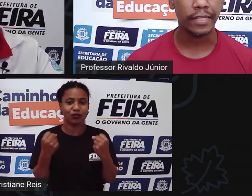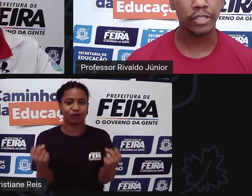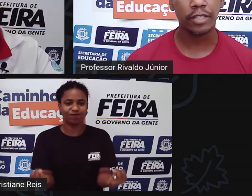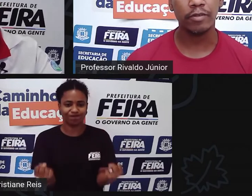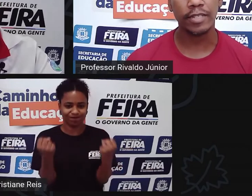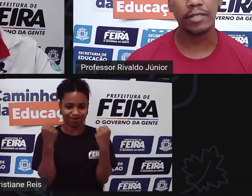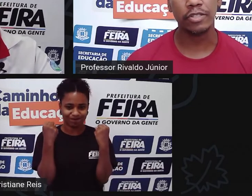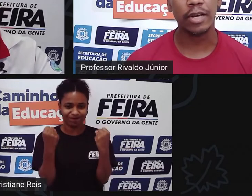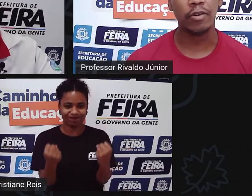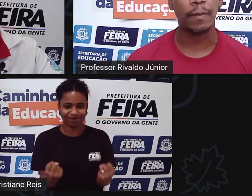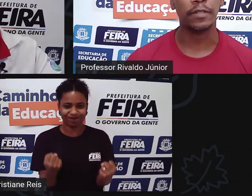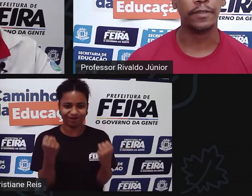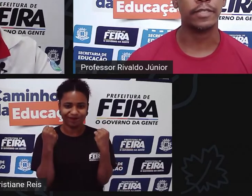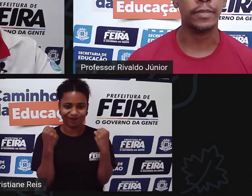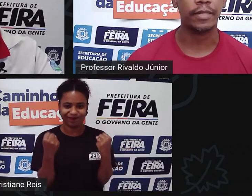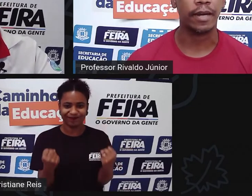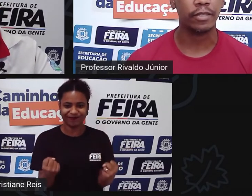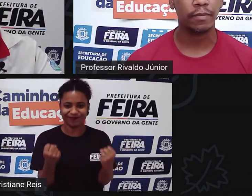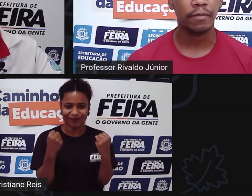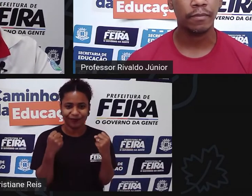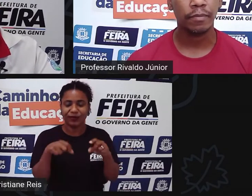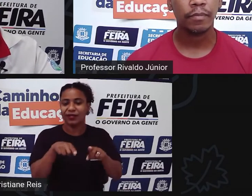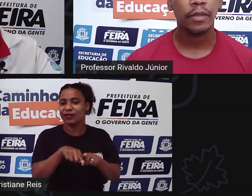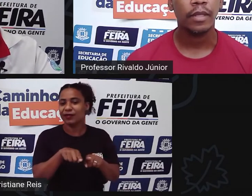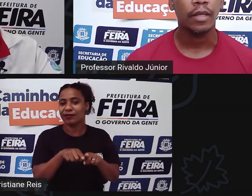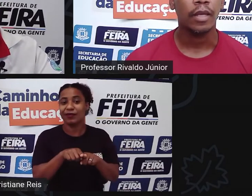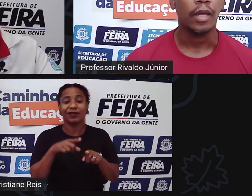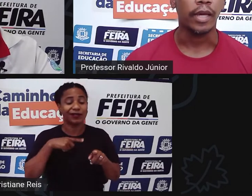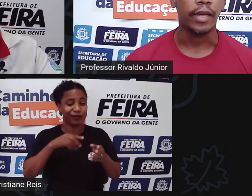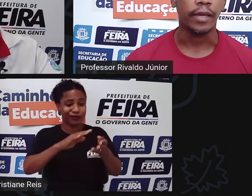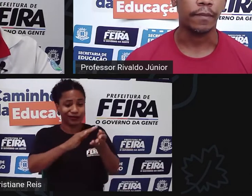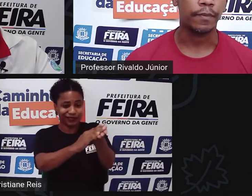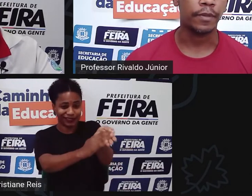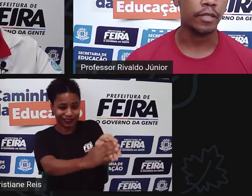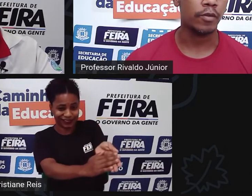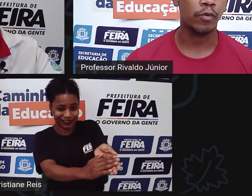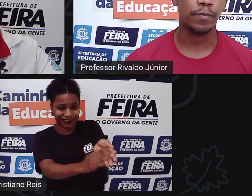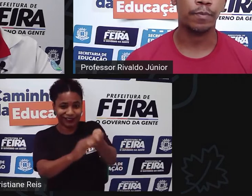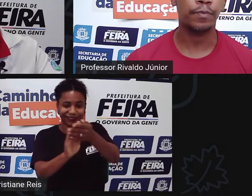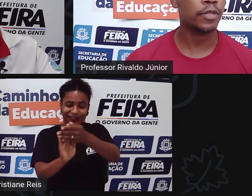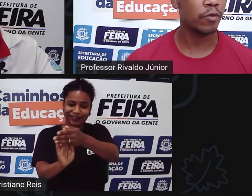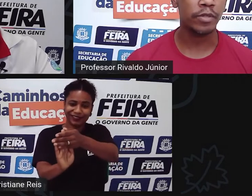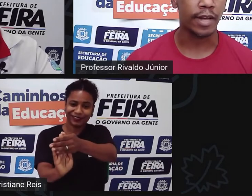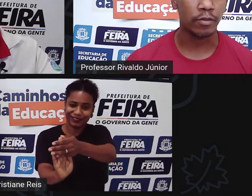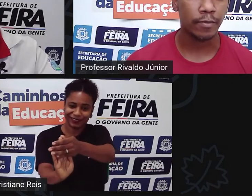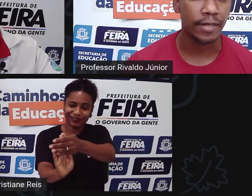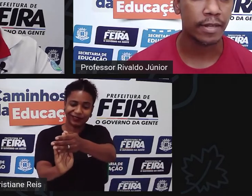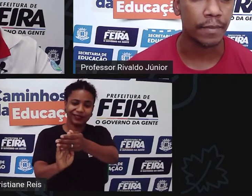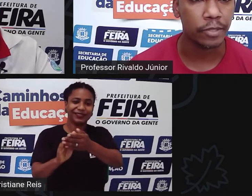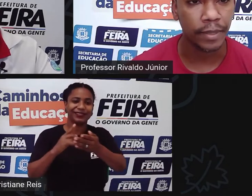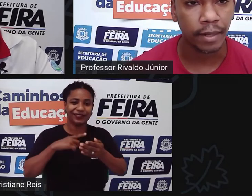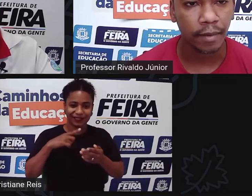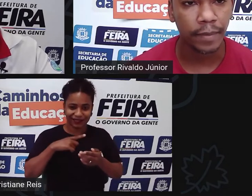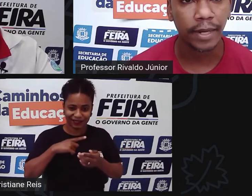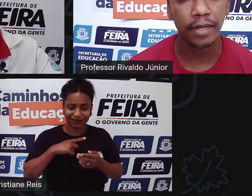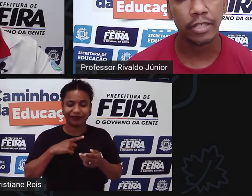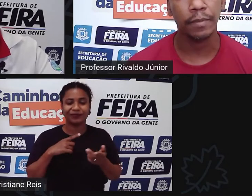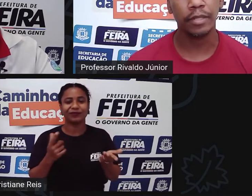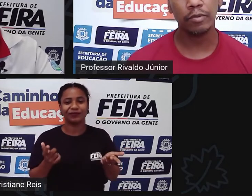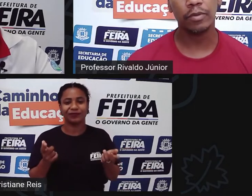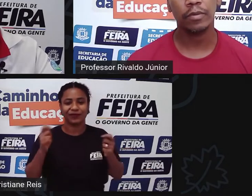e a gente tem os exercícios de alongamento flexibilidade que são usados basicamente para